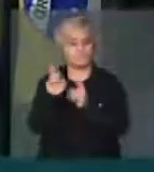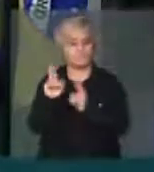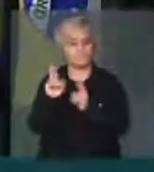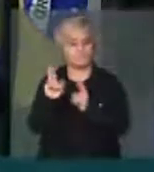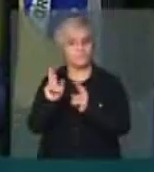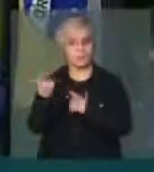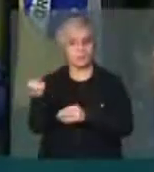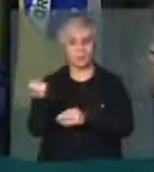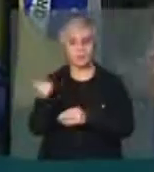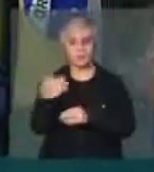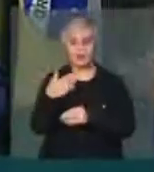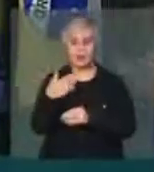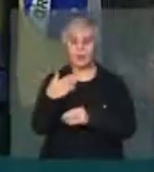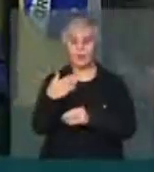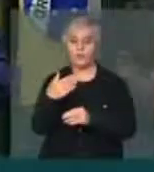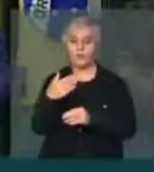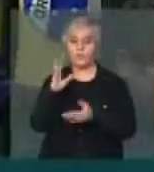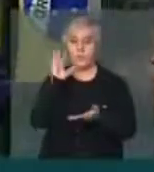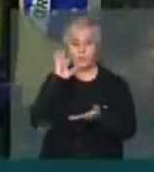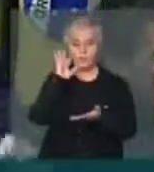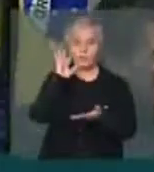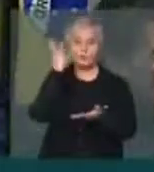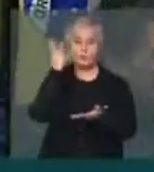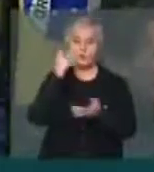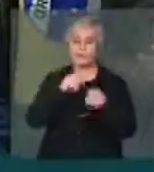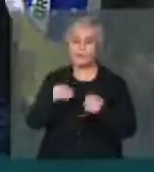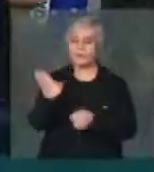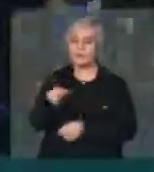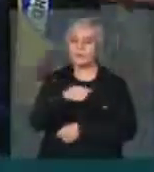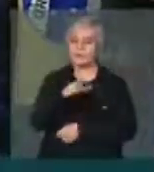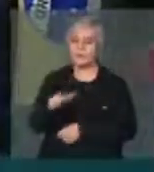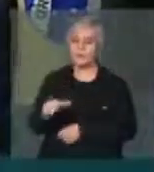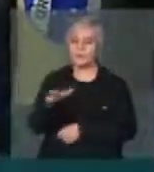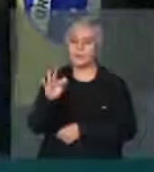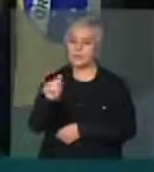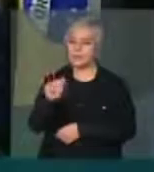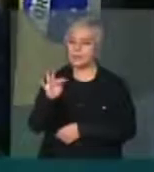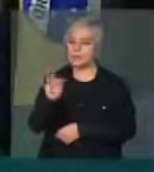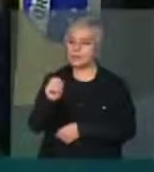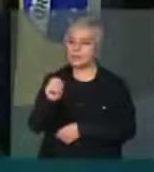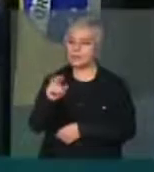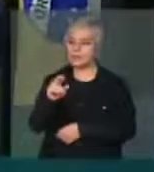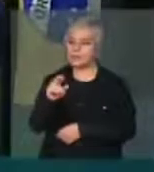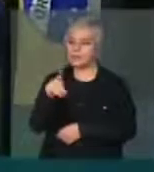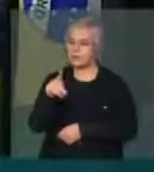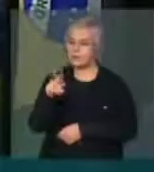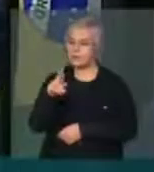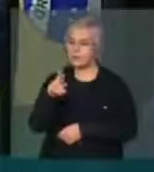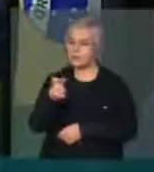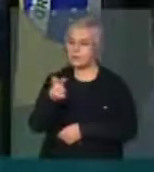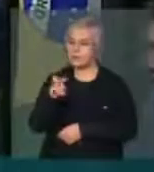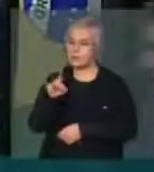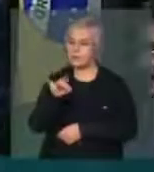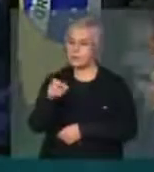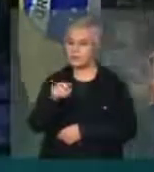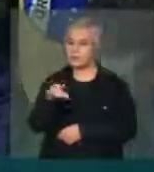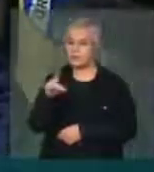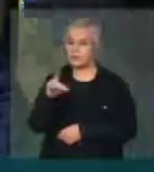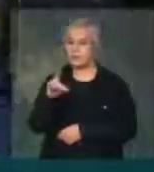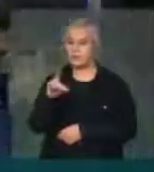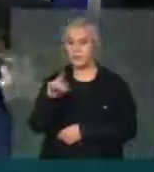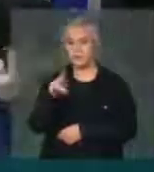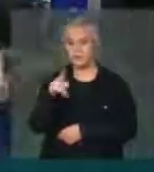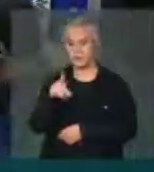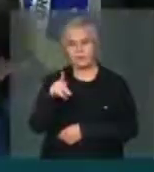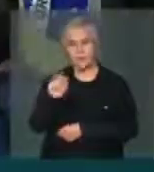novo dispositivo que encerra o fator previdenciário da equação 85-95